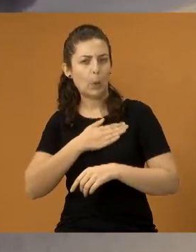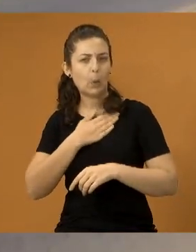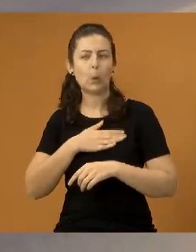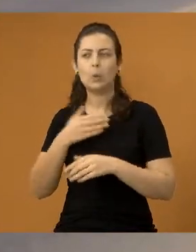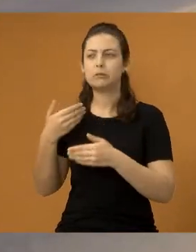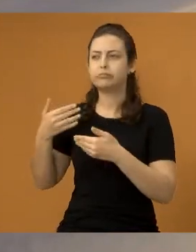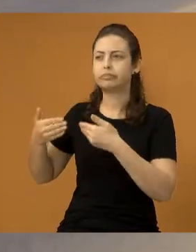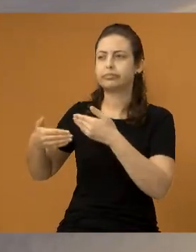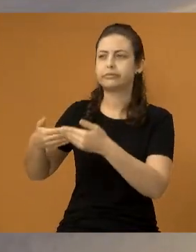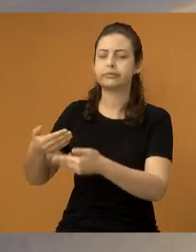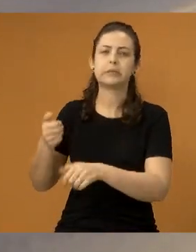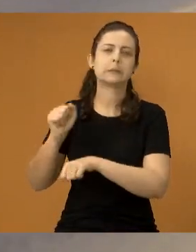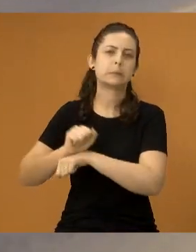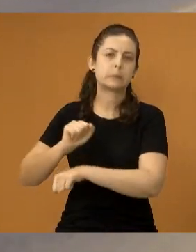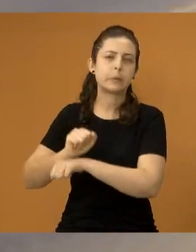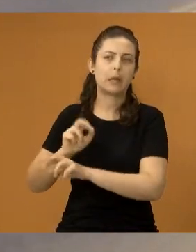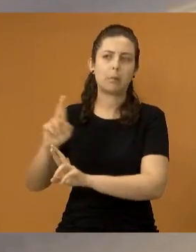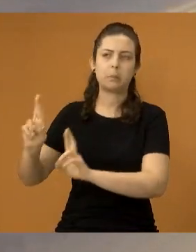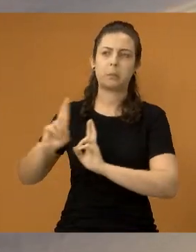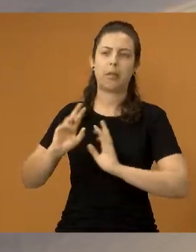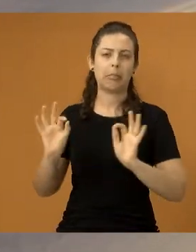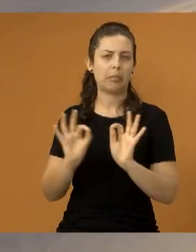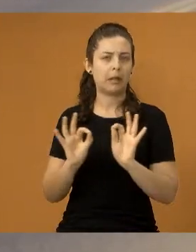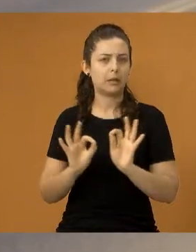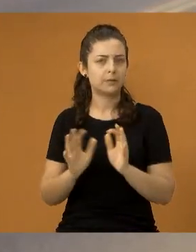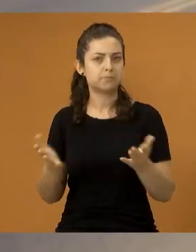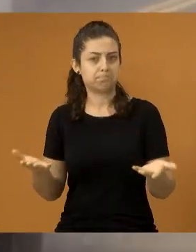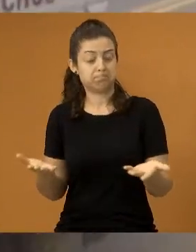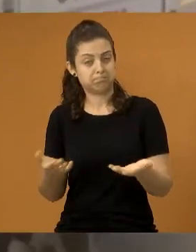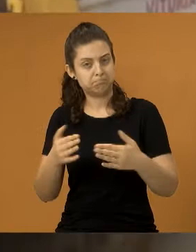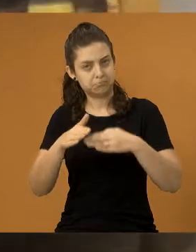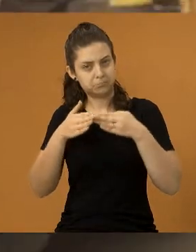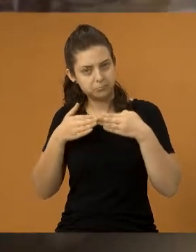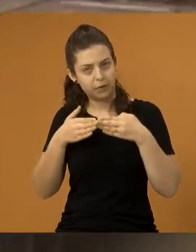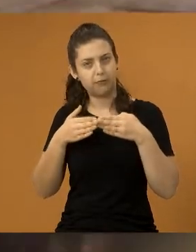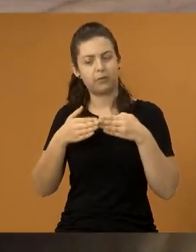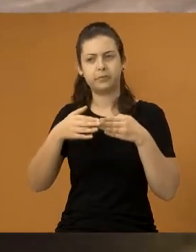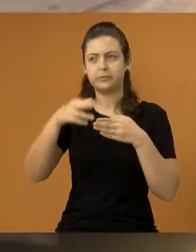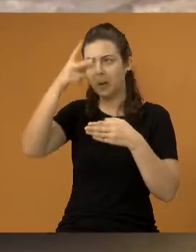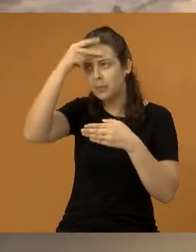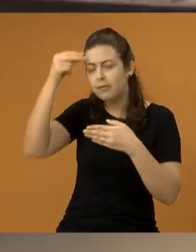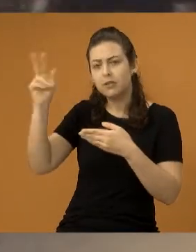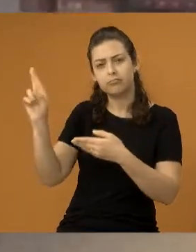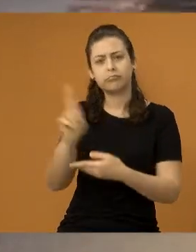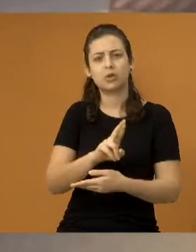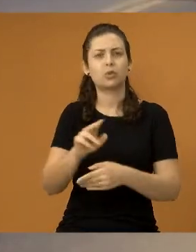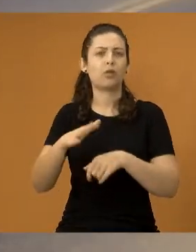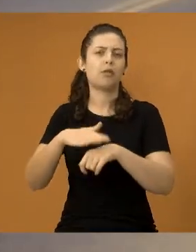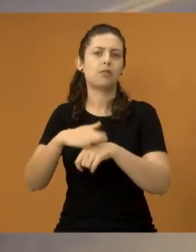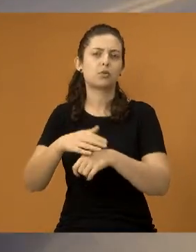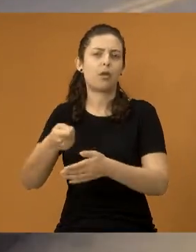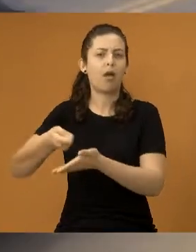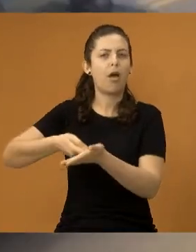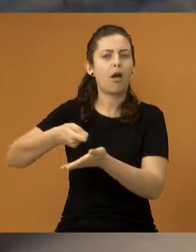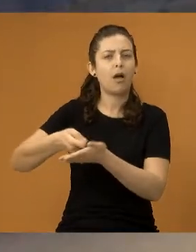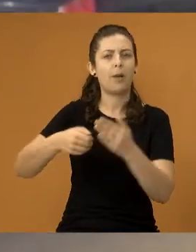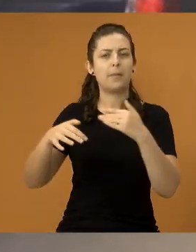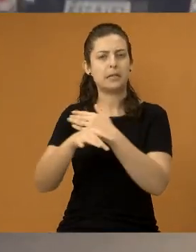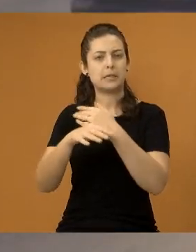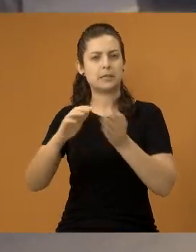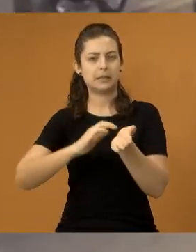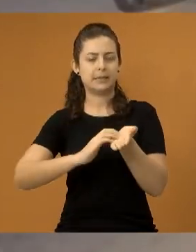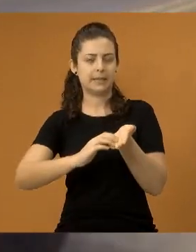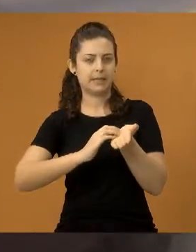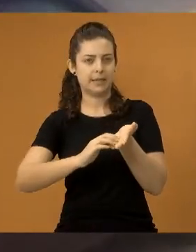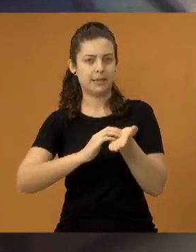espera uma resposta e até agora nada. Então, doutor Isaías, a gente pede encarecidamente que seja feita a cobrança à